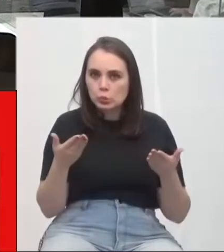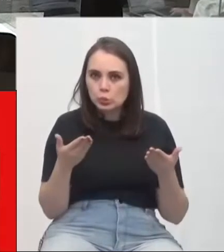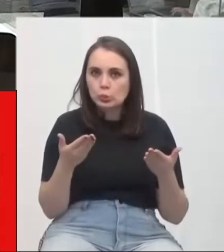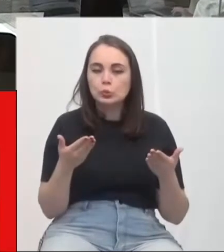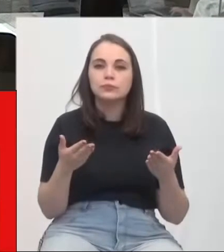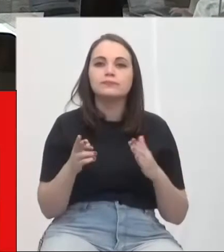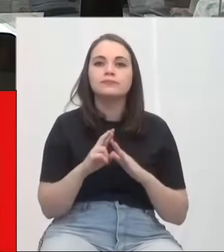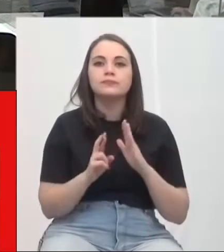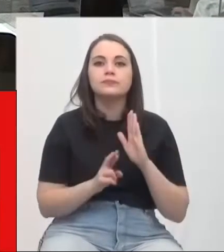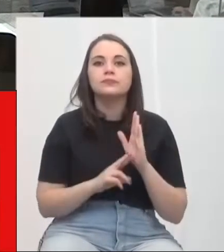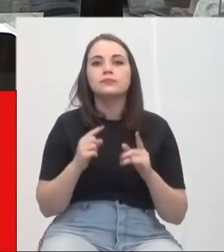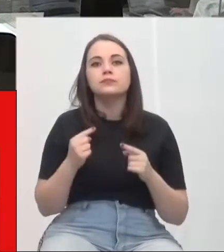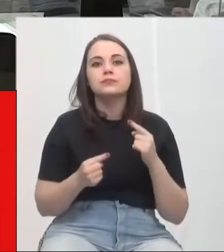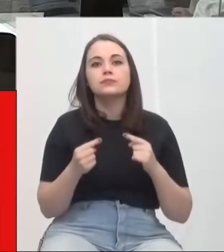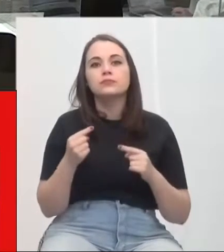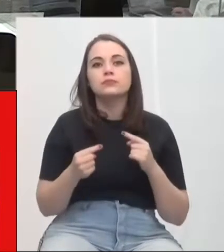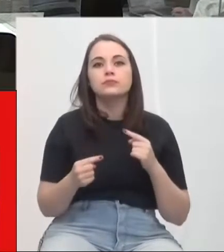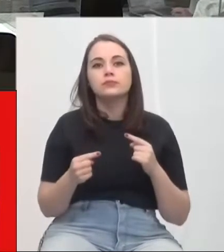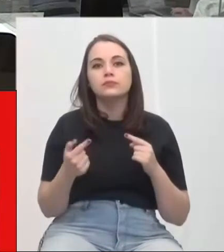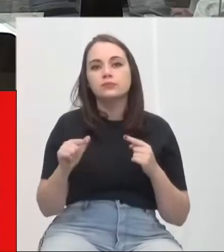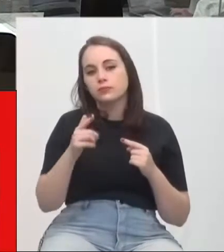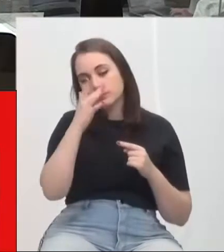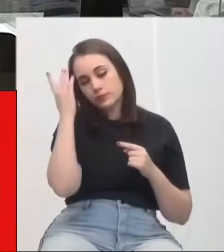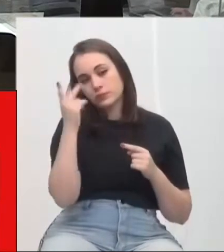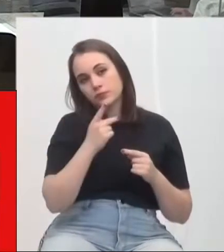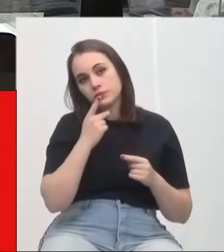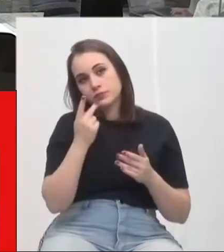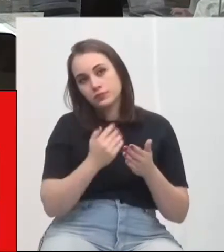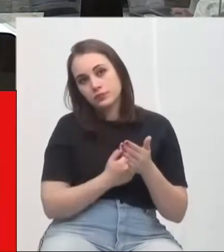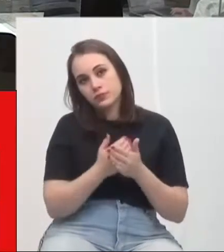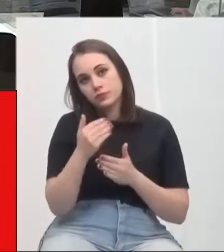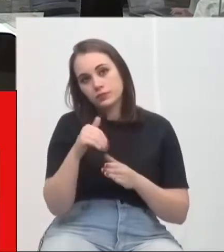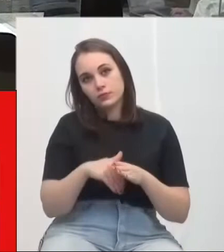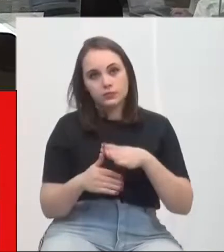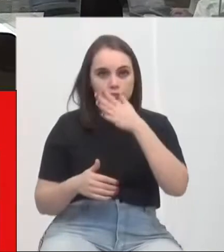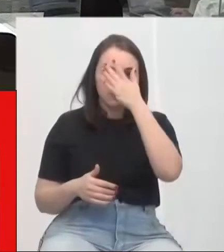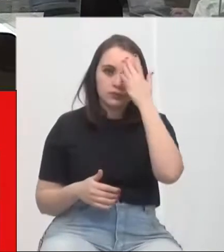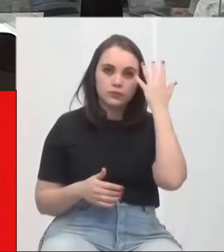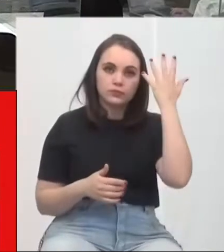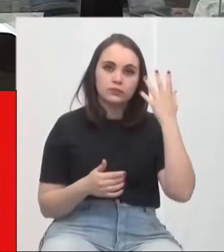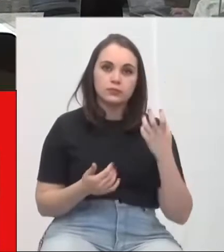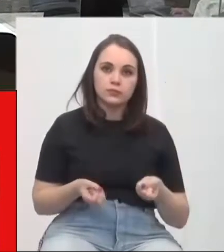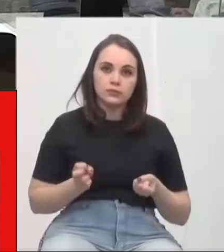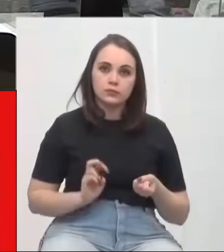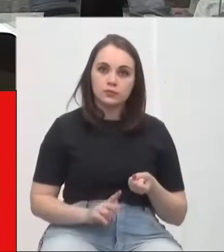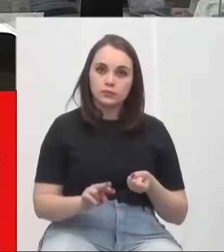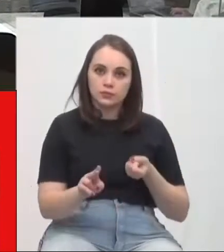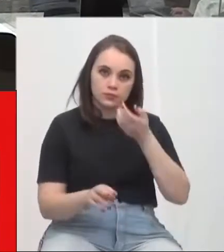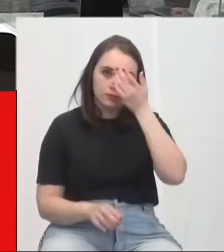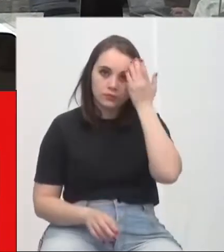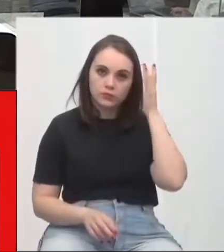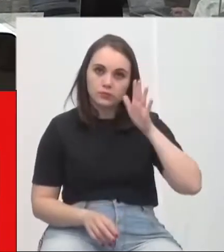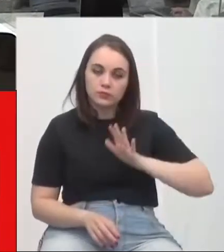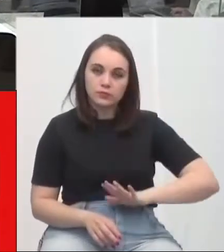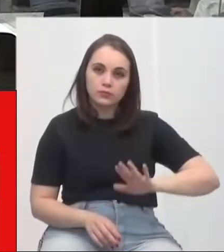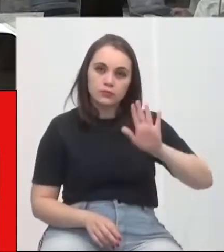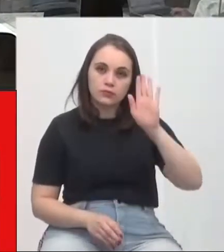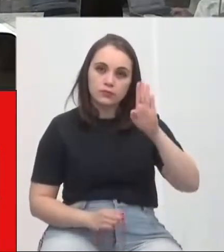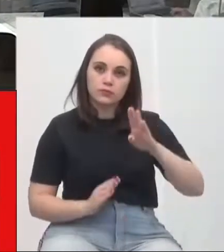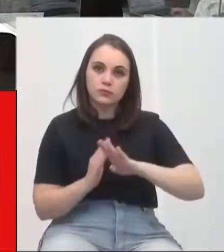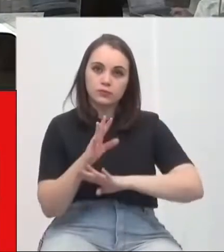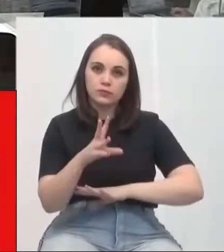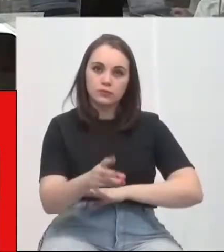O requerimento está em discussão. Não havendo quem queira discutir, está em votação. Favoráveis permaneçam como estão os contrários que se manifestem.